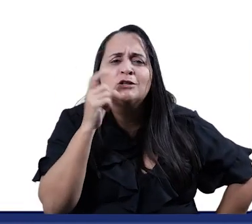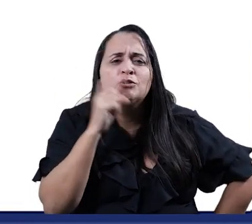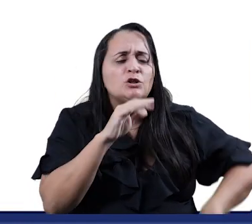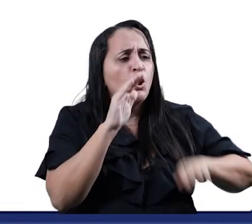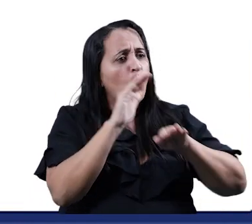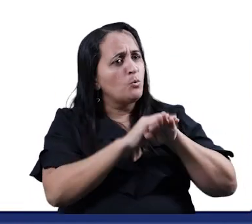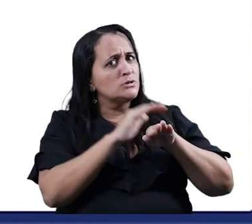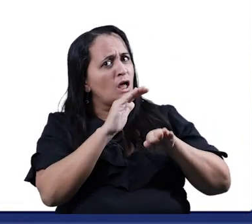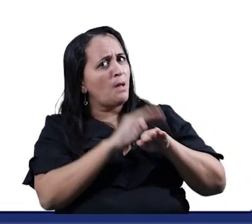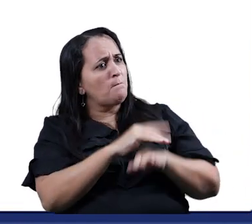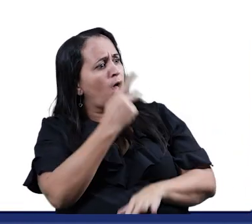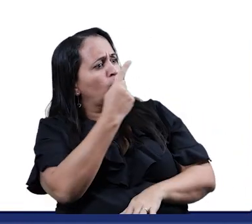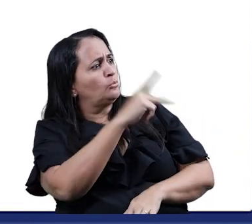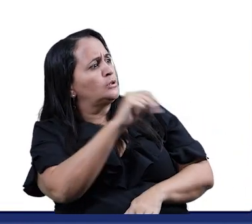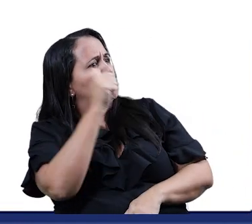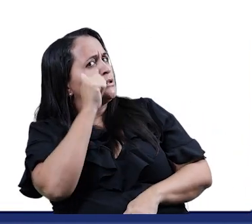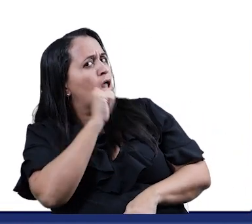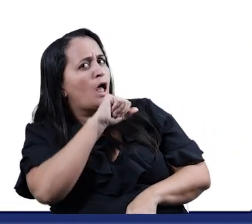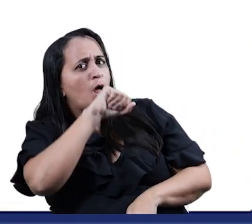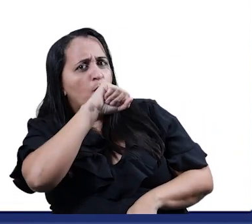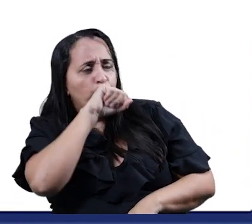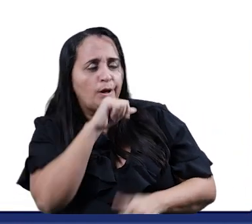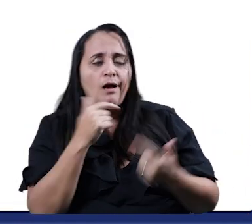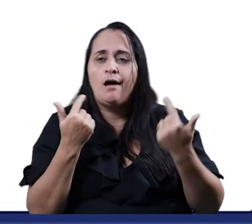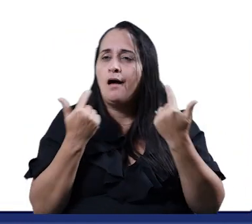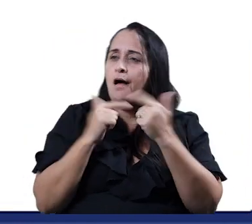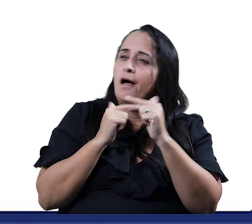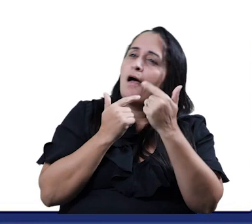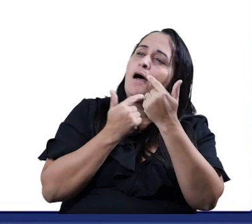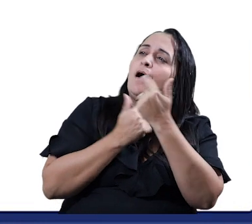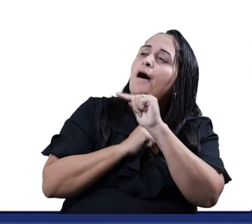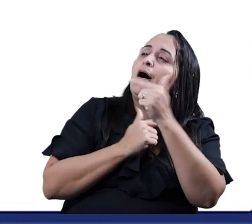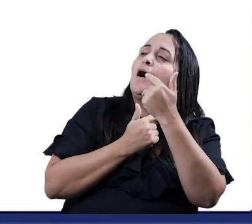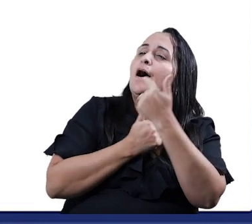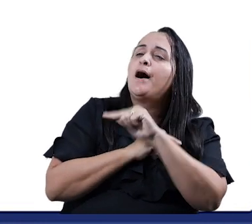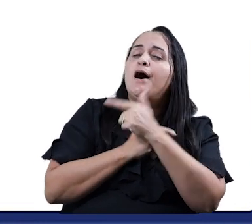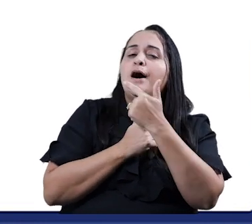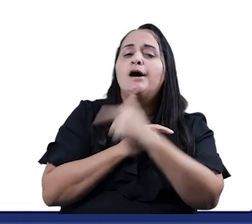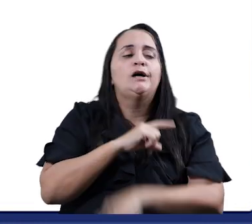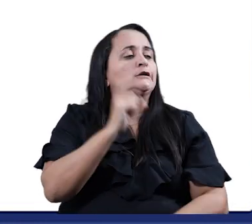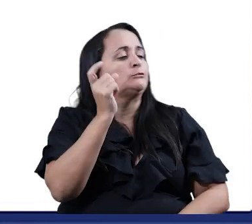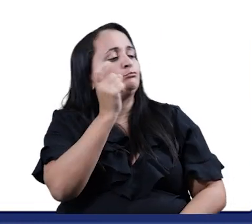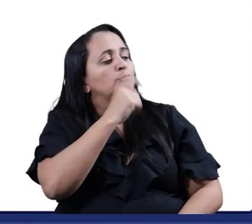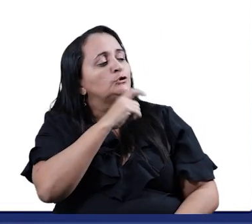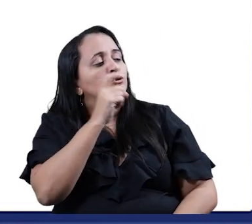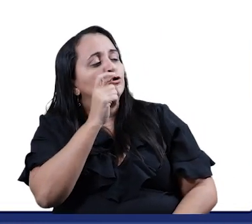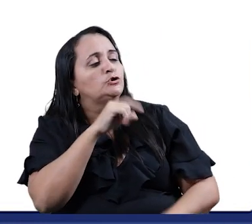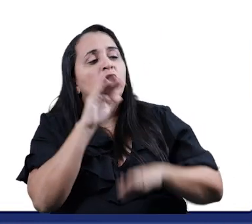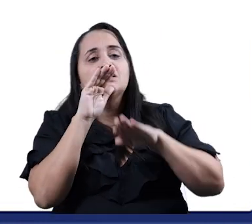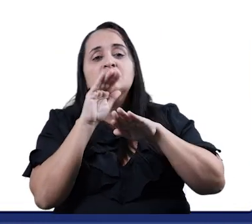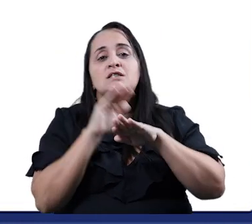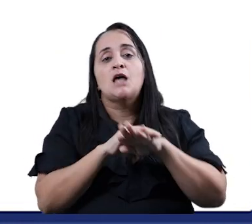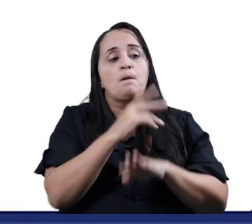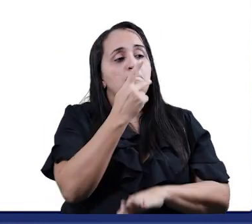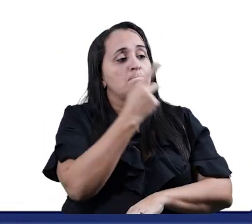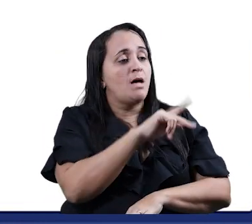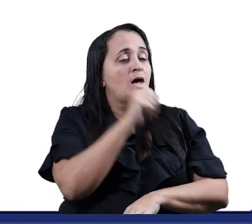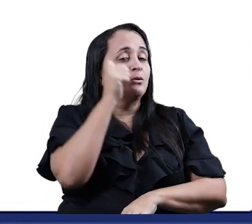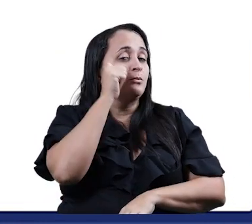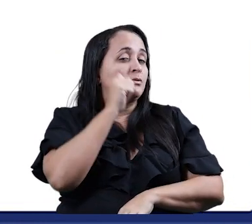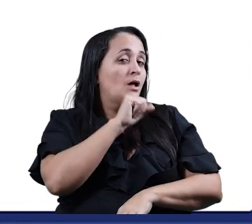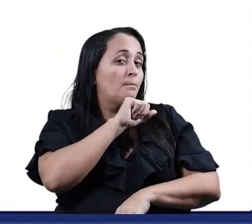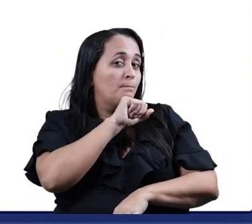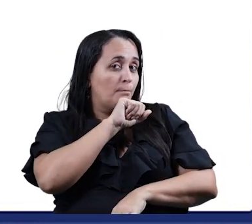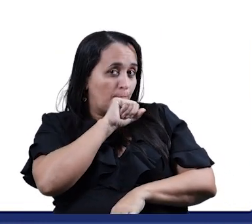barata, o sapato é da mãe dela Ha, ha, ha, ro, ro, ro O sapato é da mãe dela